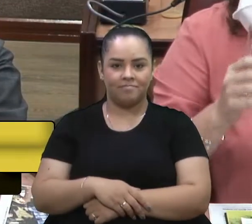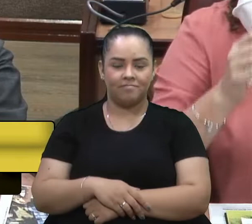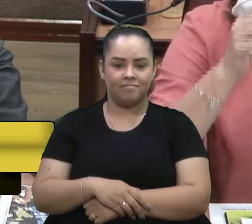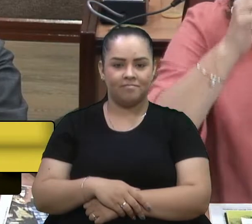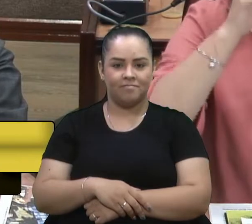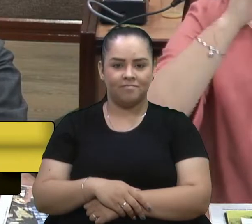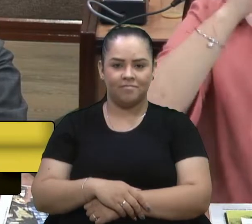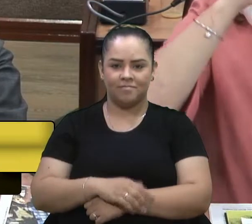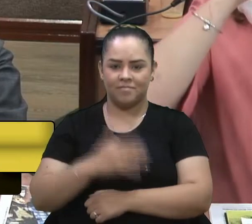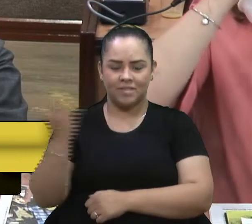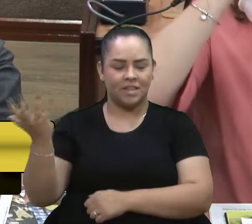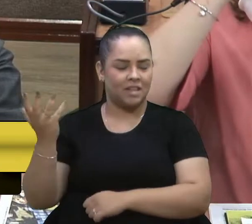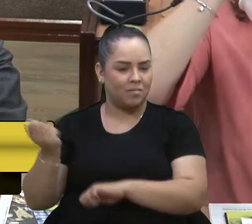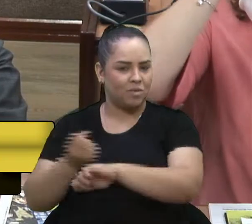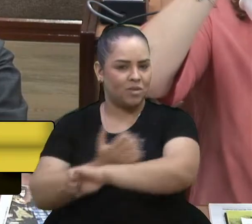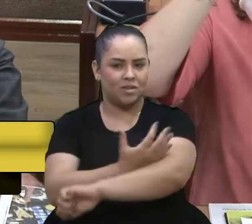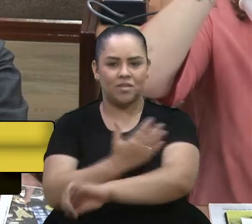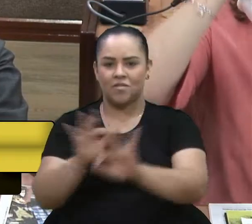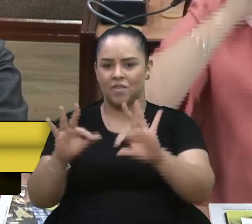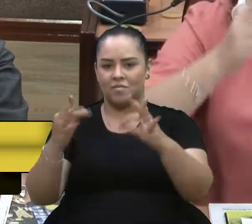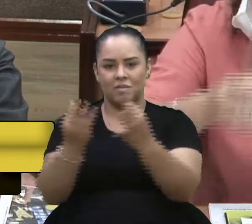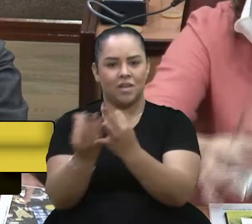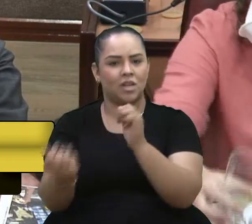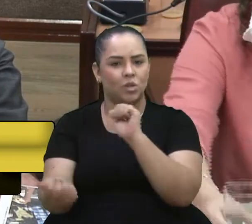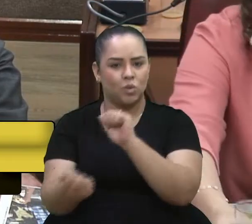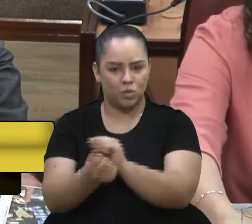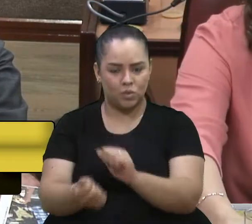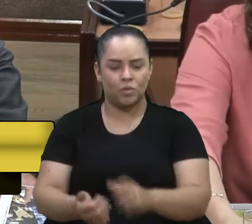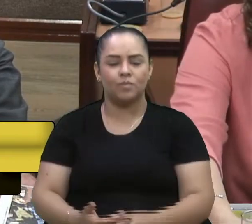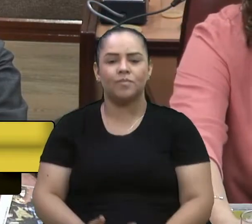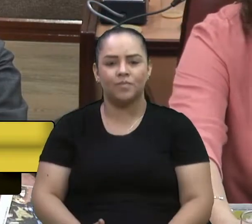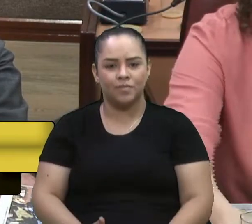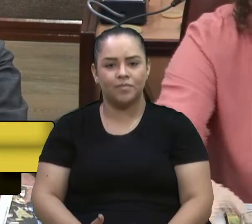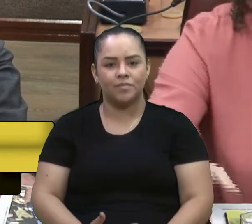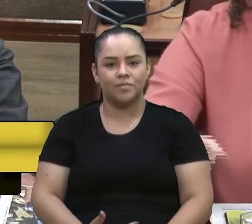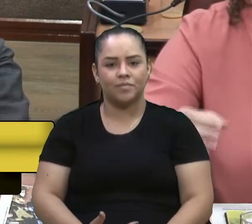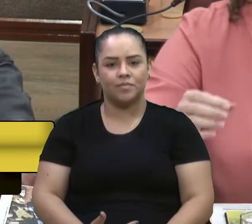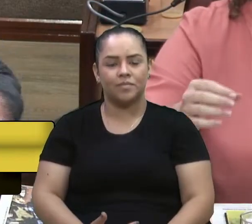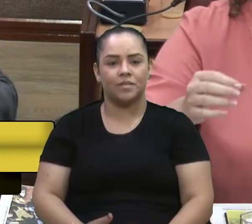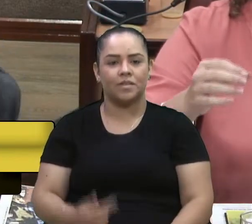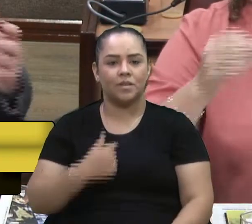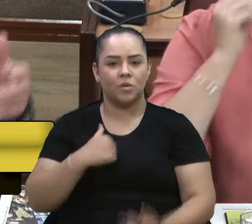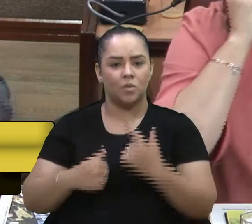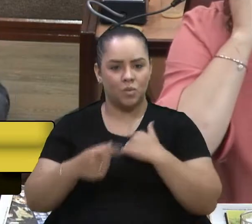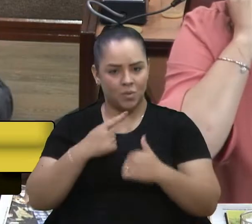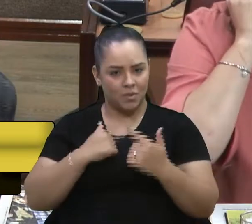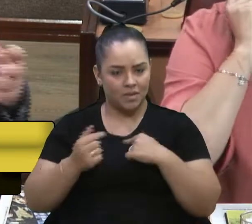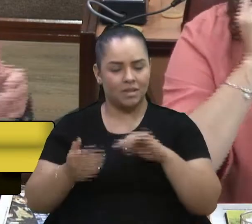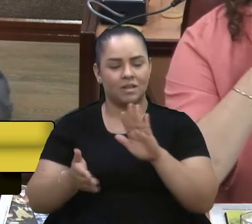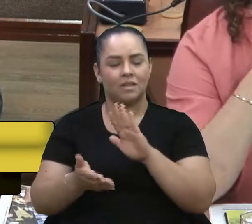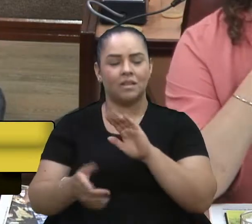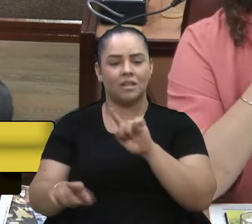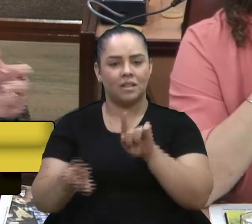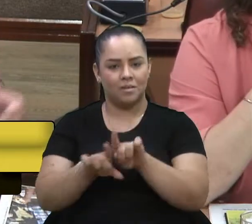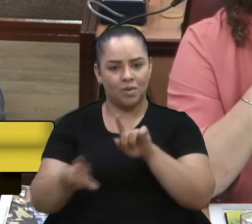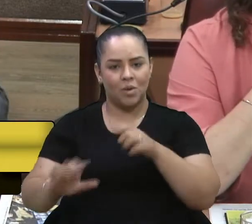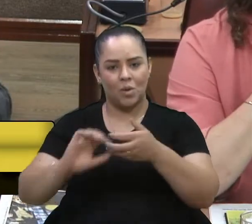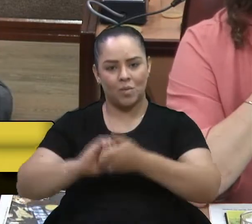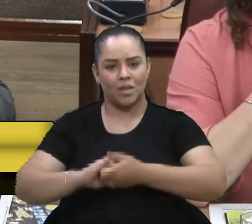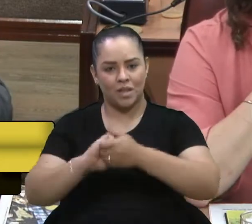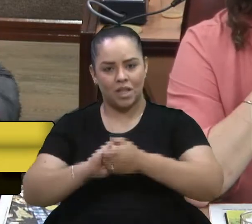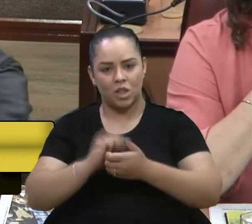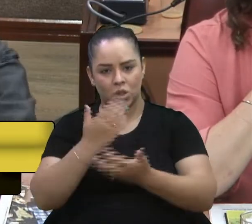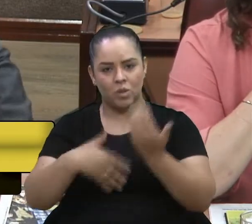ele emocionado a família presente e eu gostaria de estender esse cumprimento a todos da comunicação